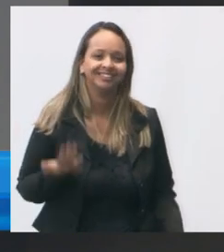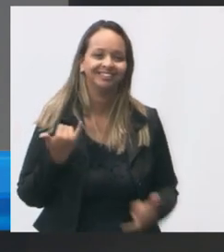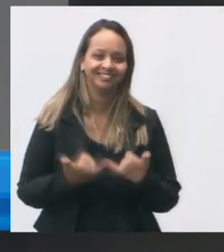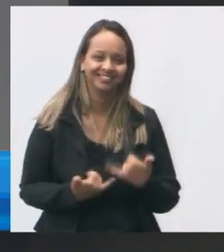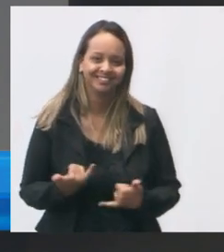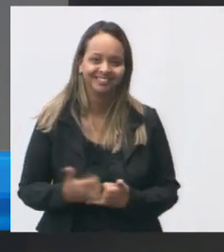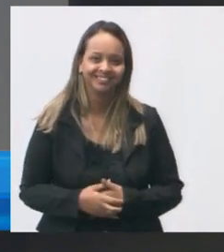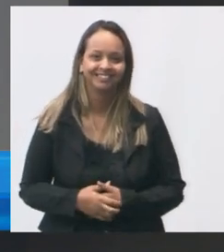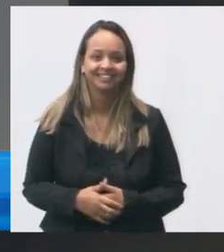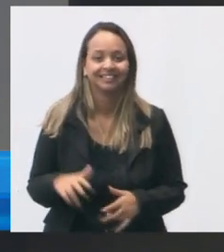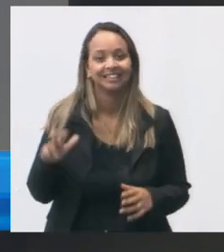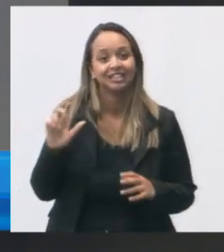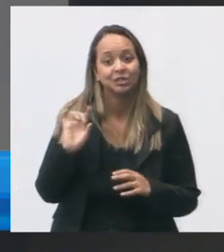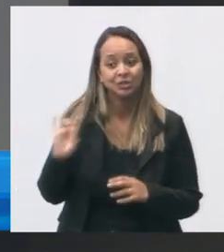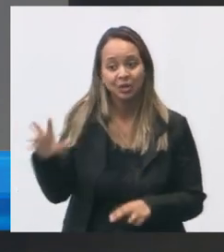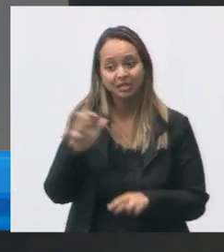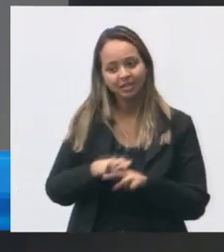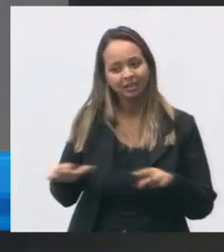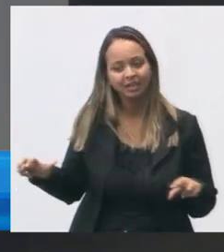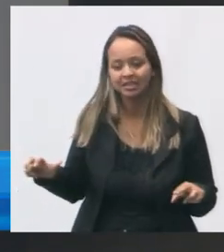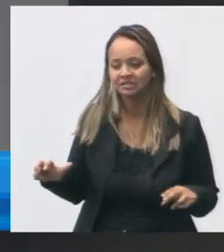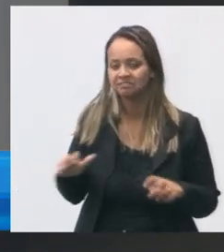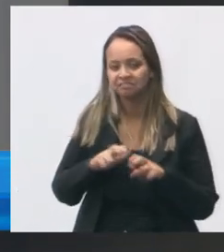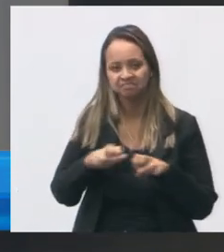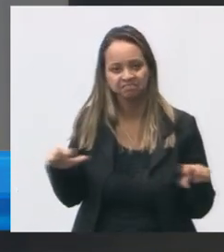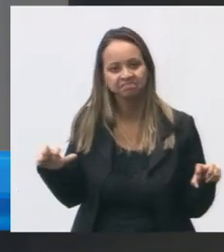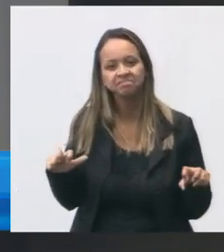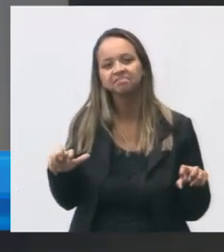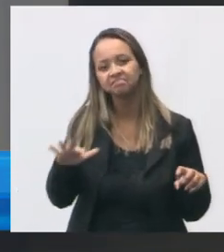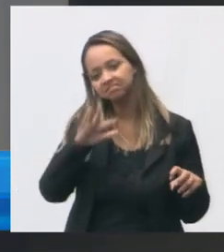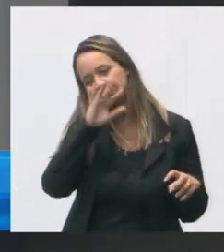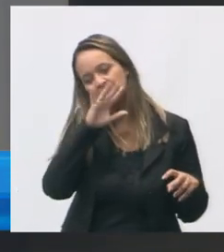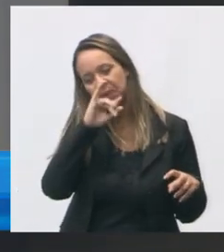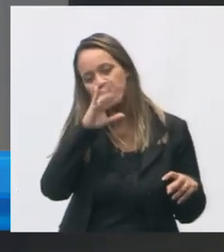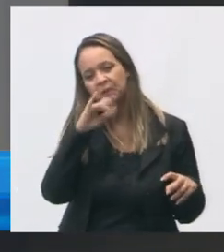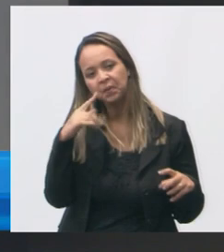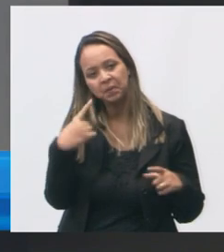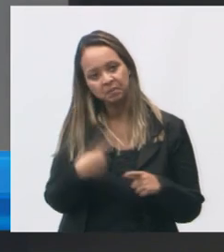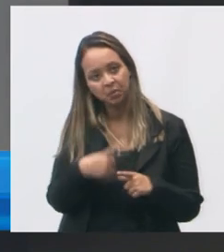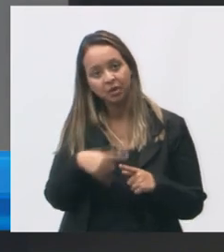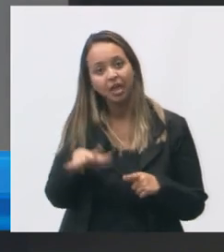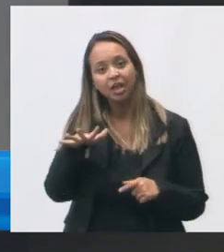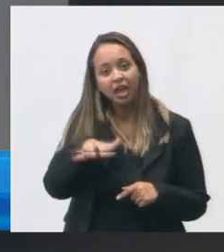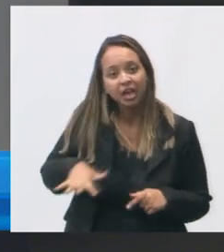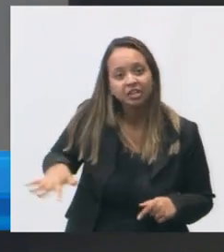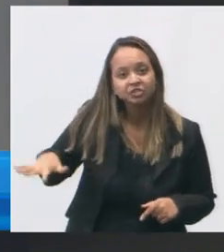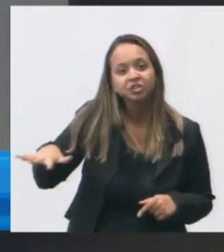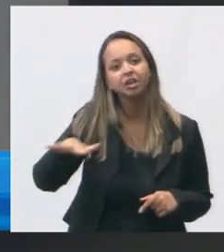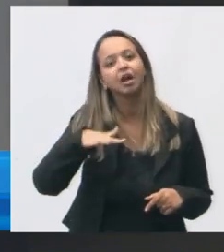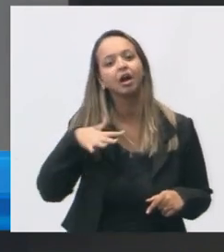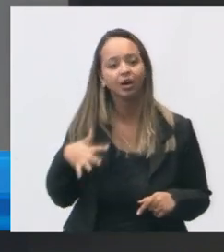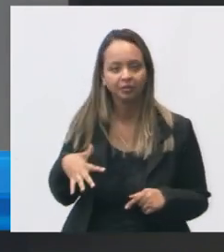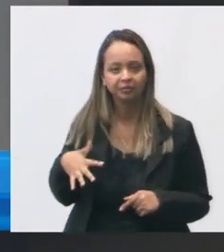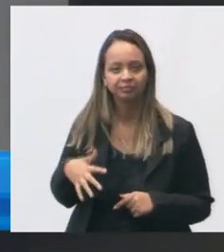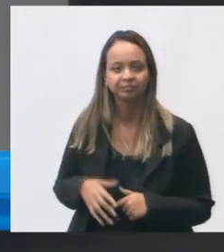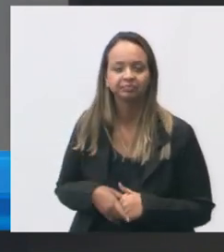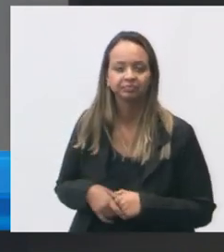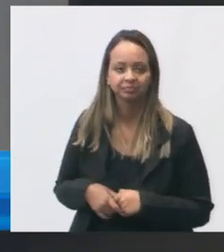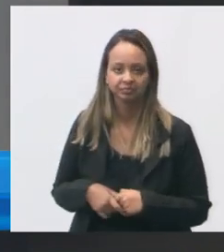só as cadeiras mesmo que não estão no padrão porque é geral aqui